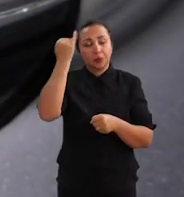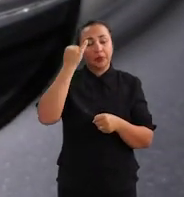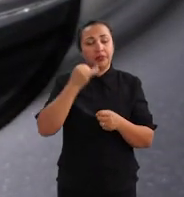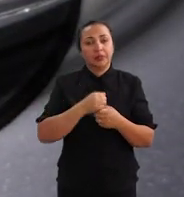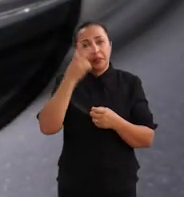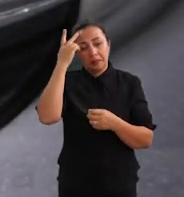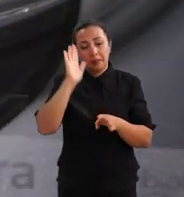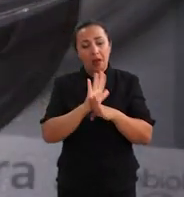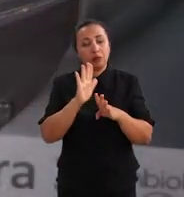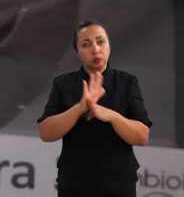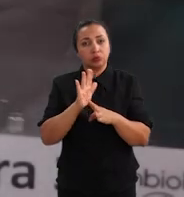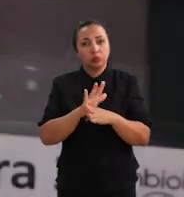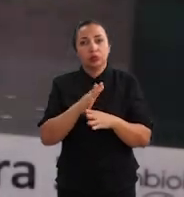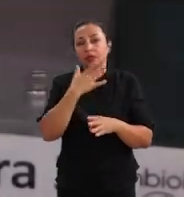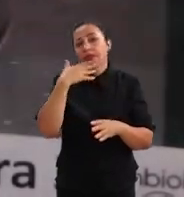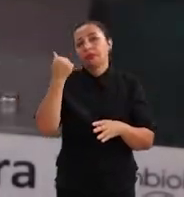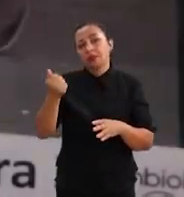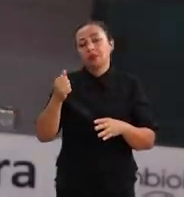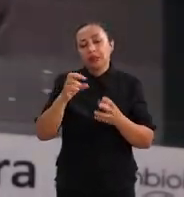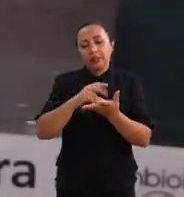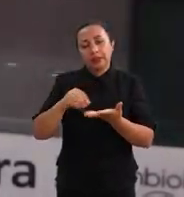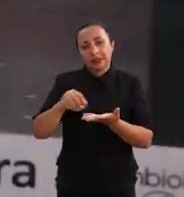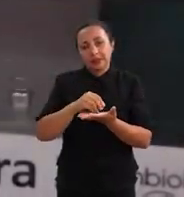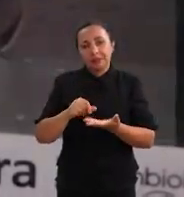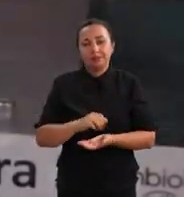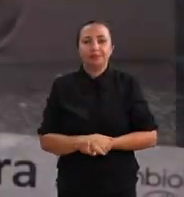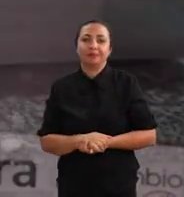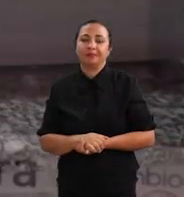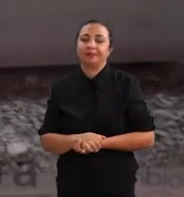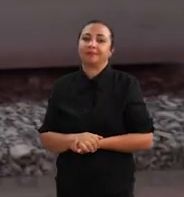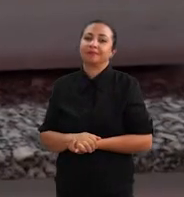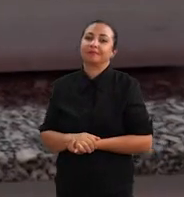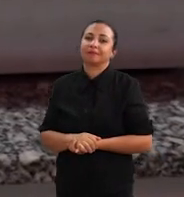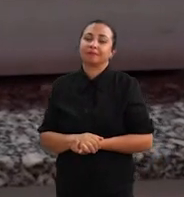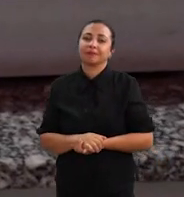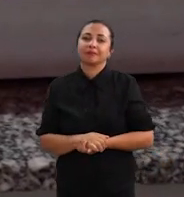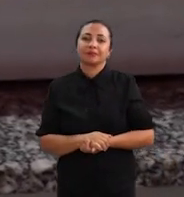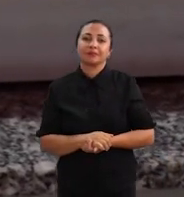papel fundamental para ajudar na recuperação desse solo.